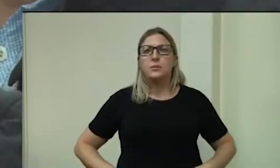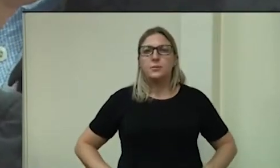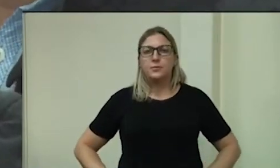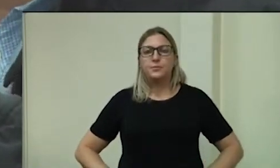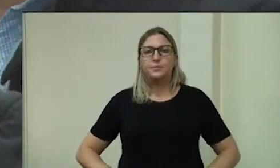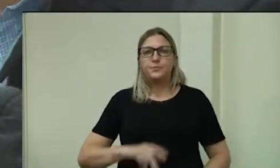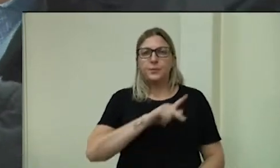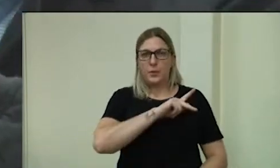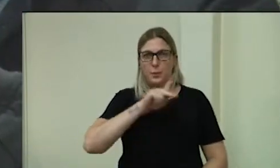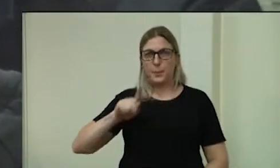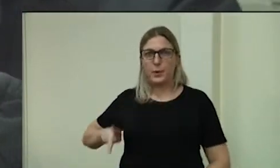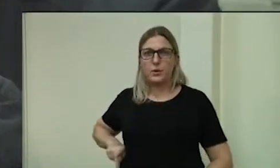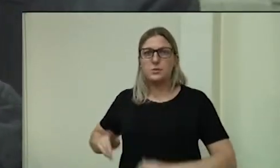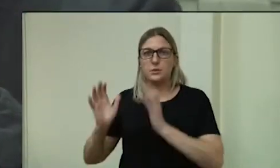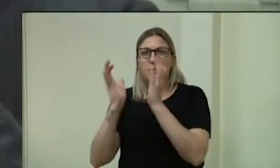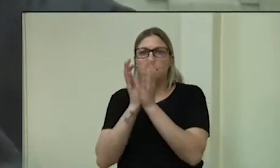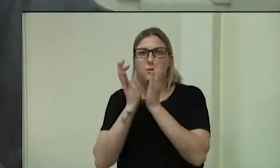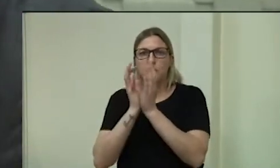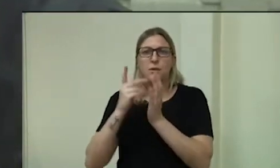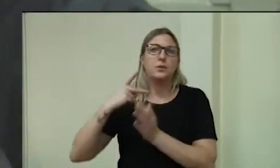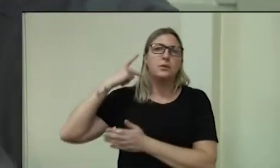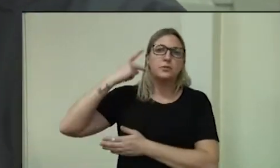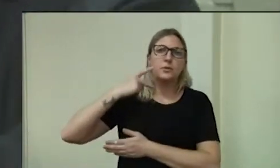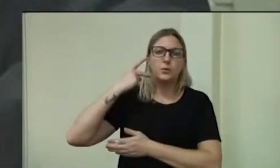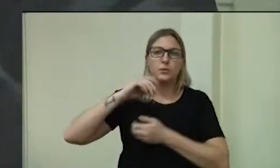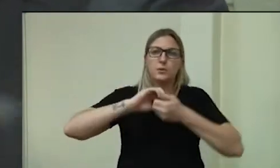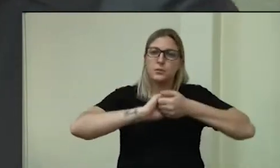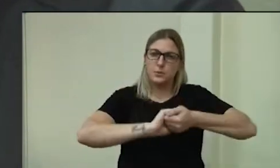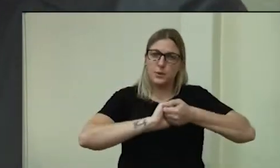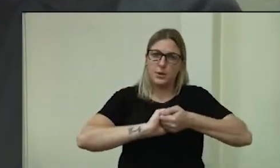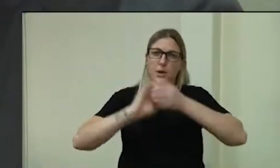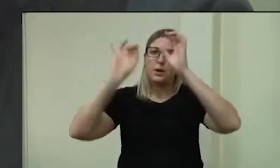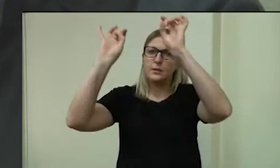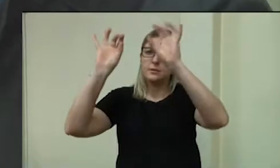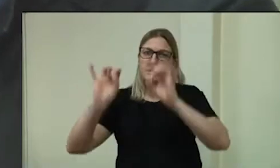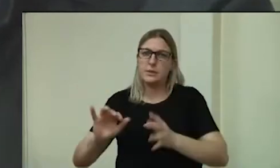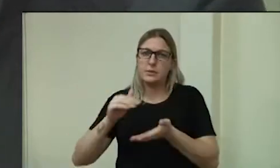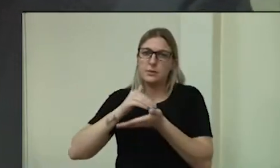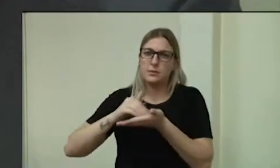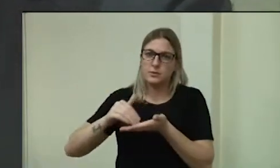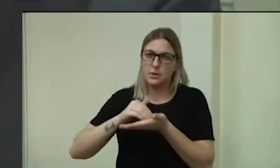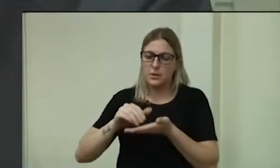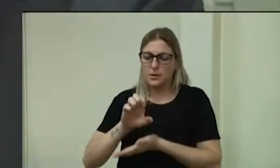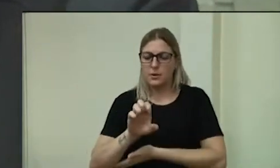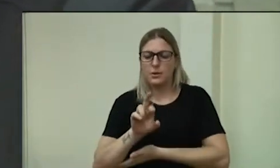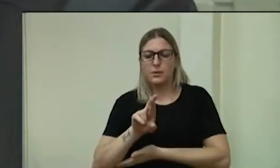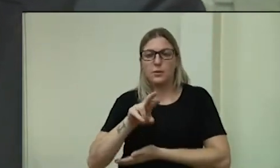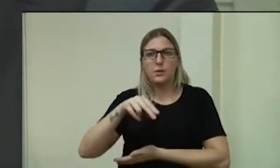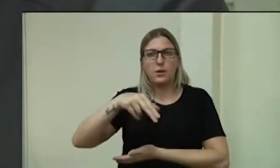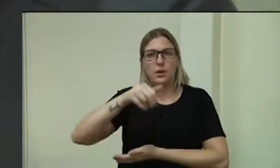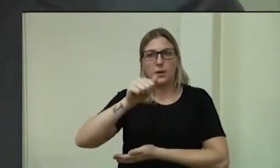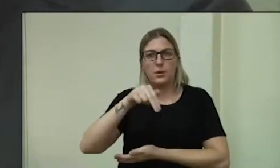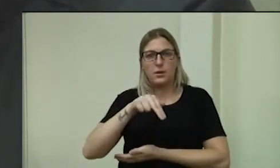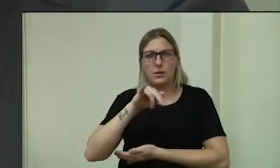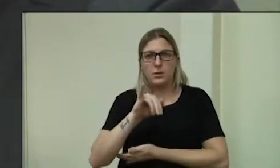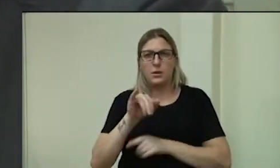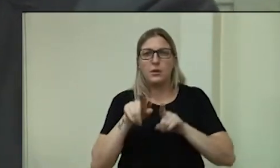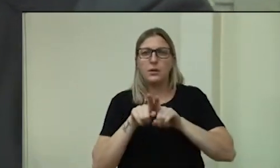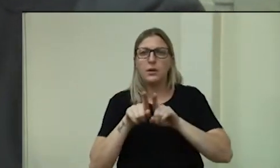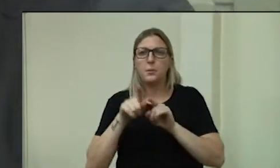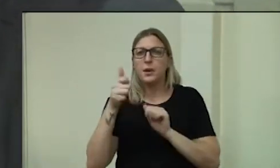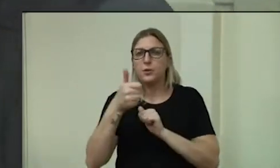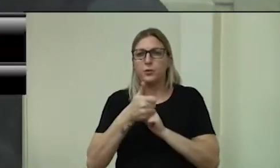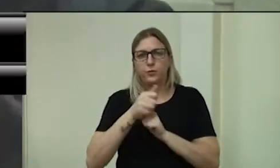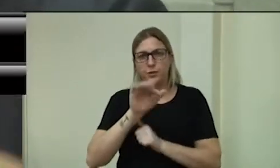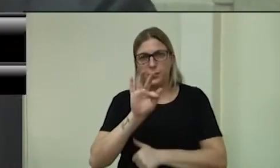Senhora Presidente, nobres colegas vereadores, fazer uma saudação especial ao secretário Hernani, vice-prefeito Flávio Tirello, e também ao Edgar